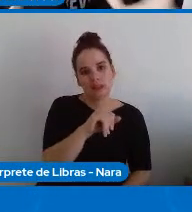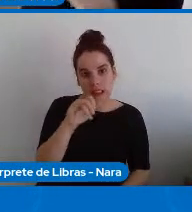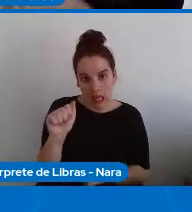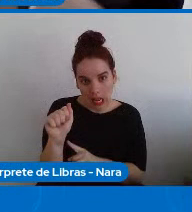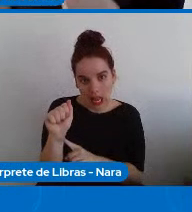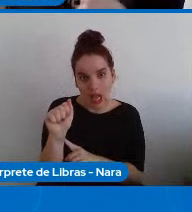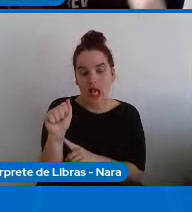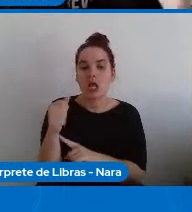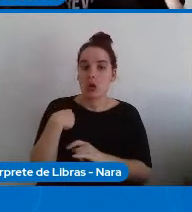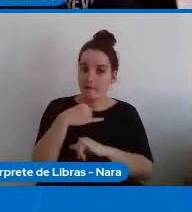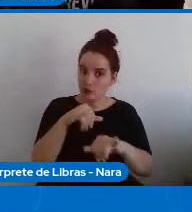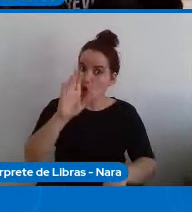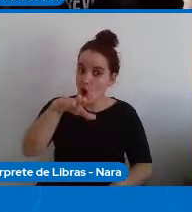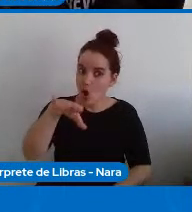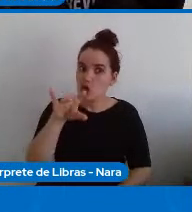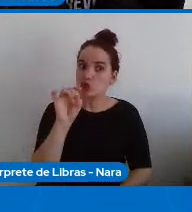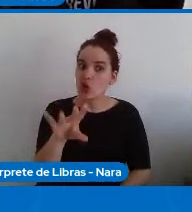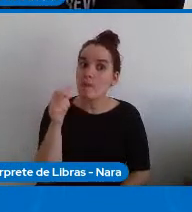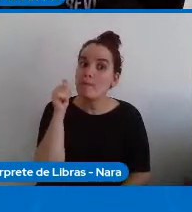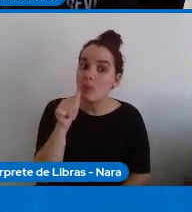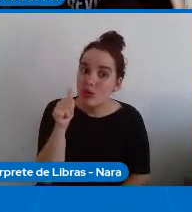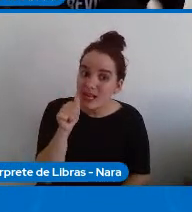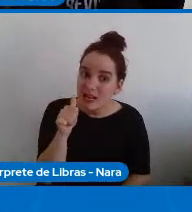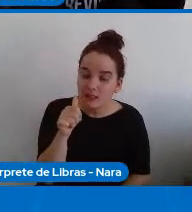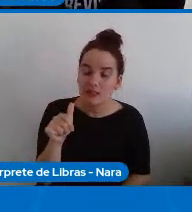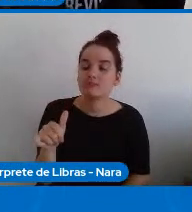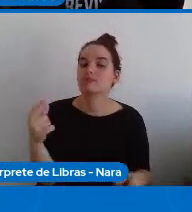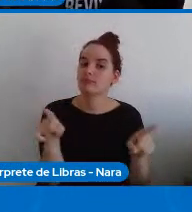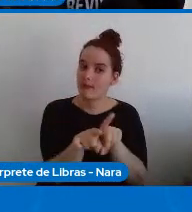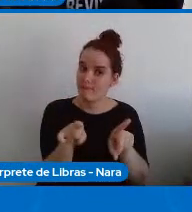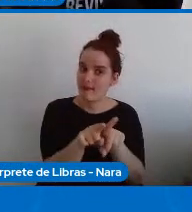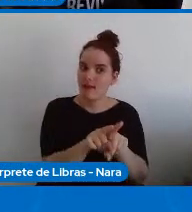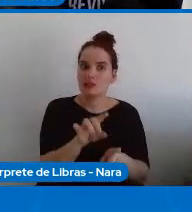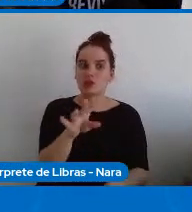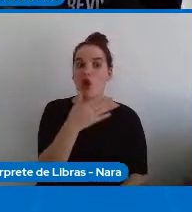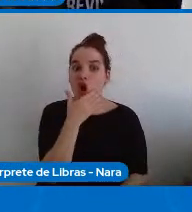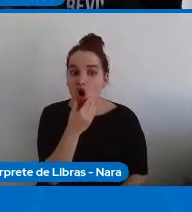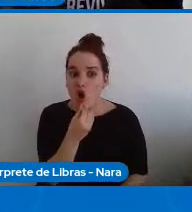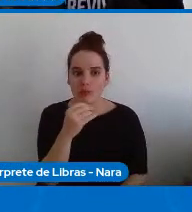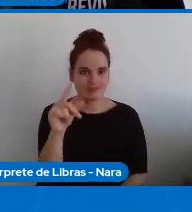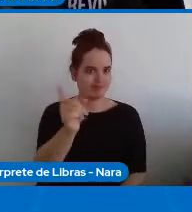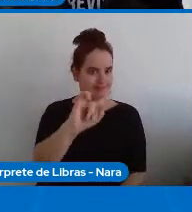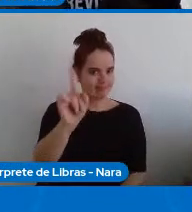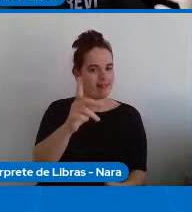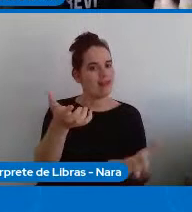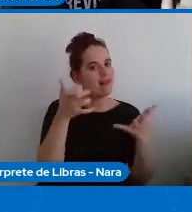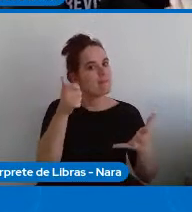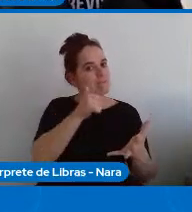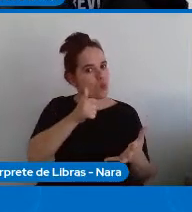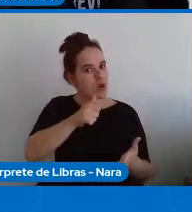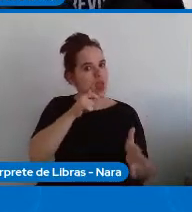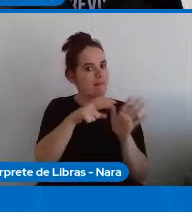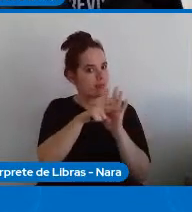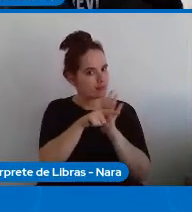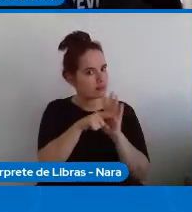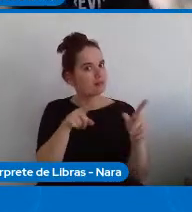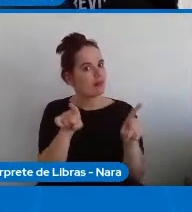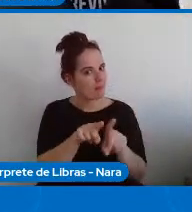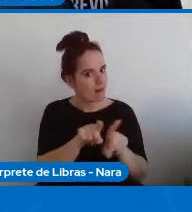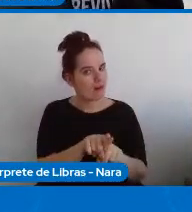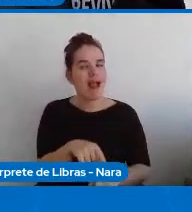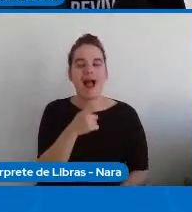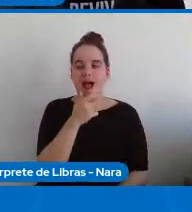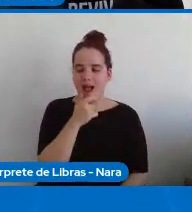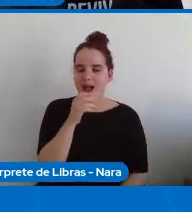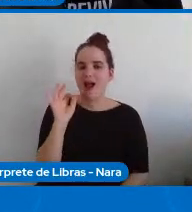explicitamente queremos pesquisadoras e pesquisadores na inteligência artificial quando ela vai discutir aplicações